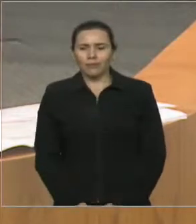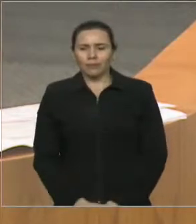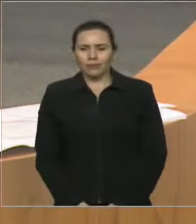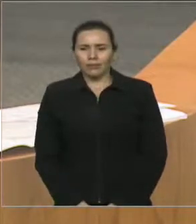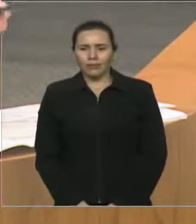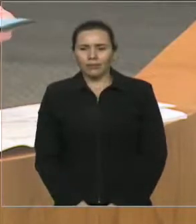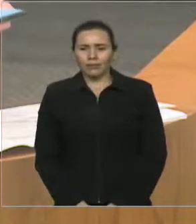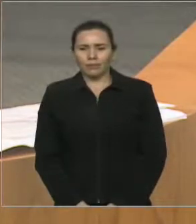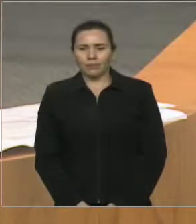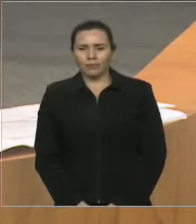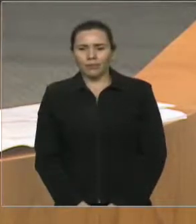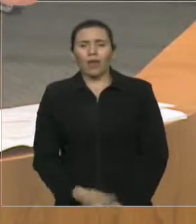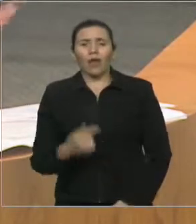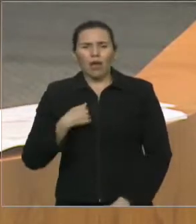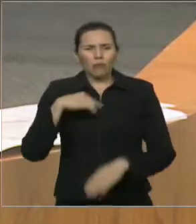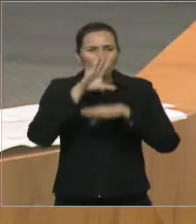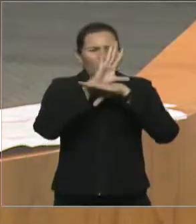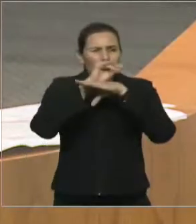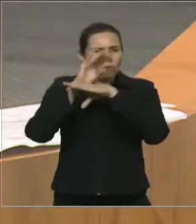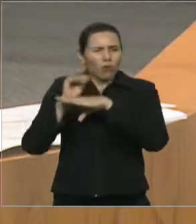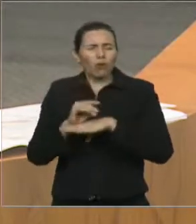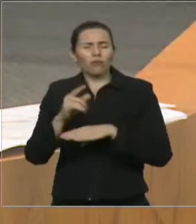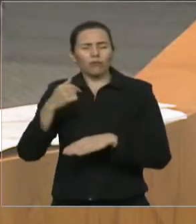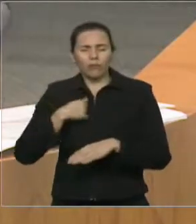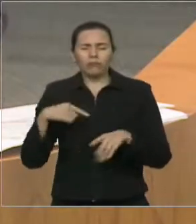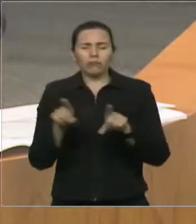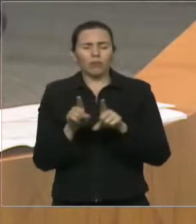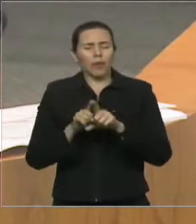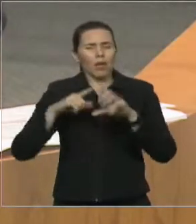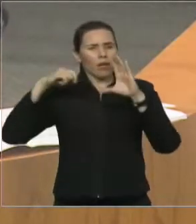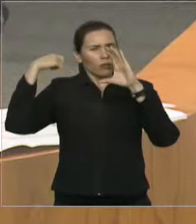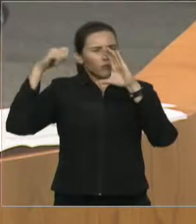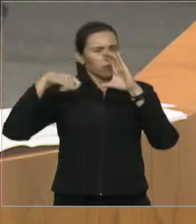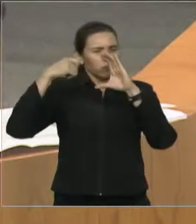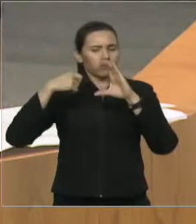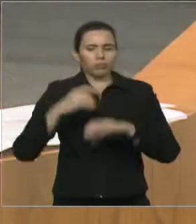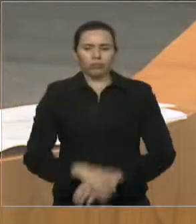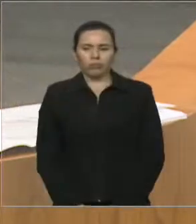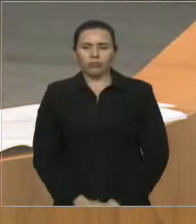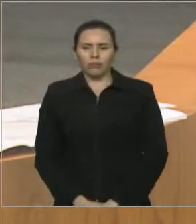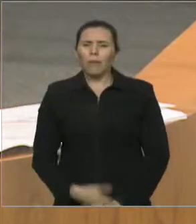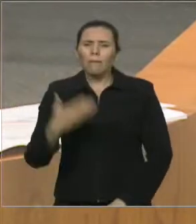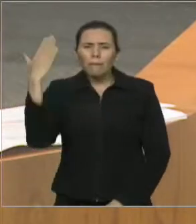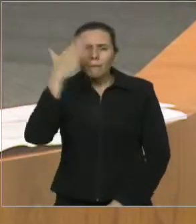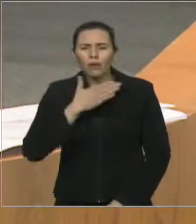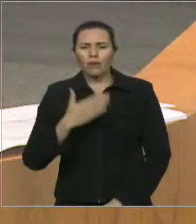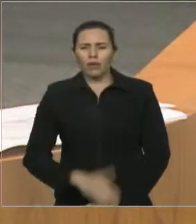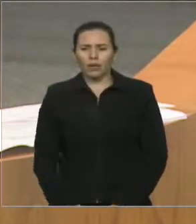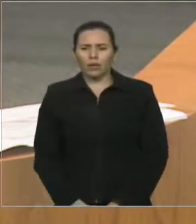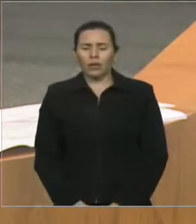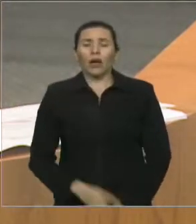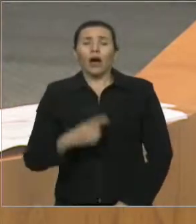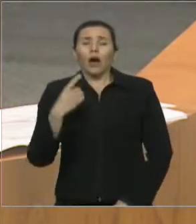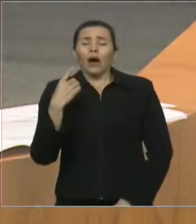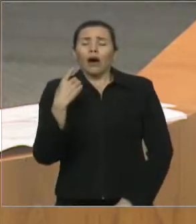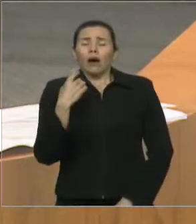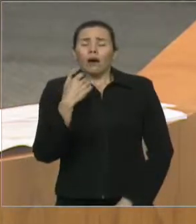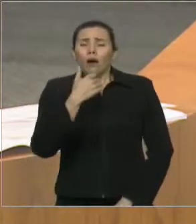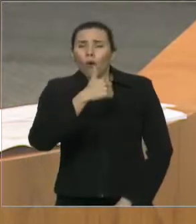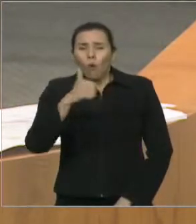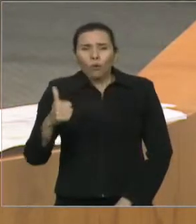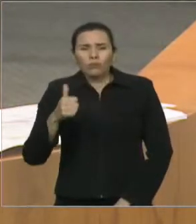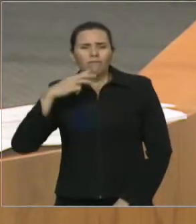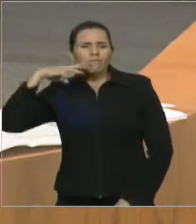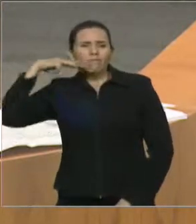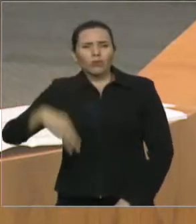contrário das fotos que fiz e coloquei nas redes? Não tem como. Foram 11 milhões de reais gastos. É triste,